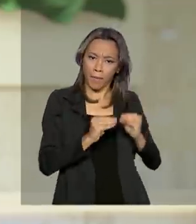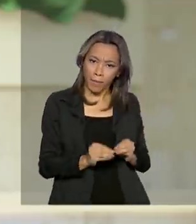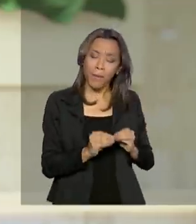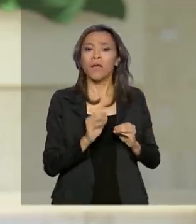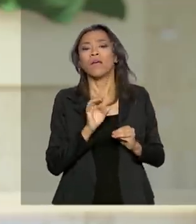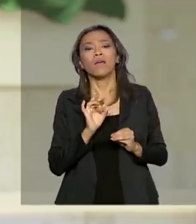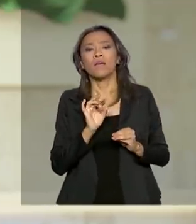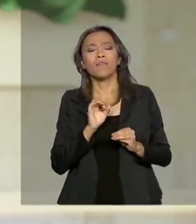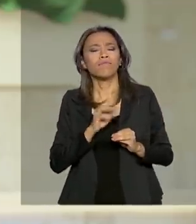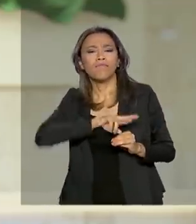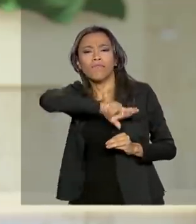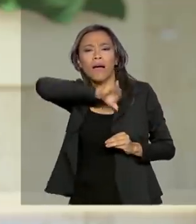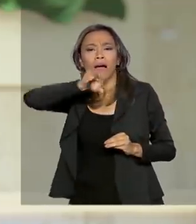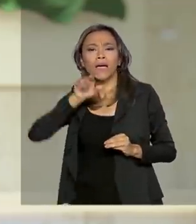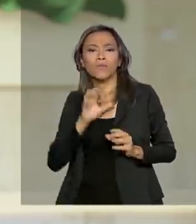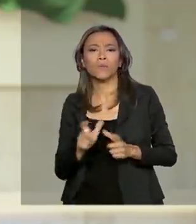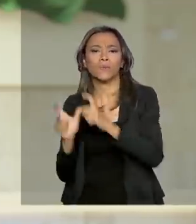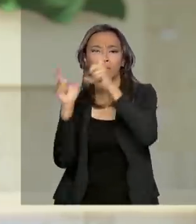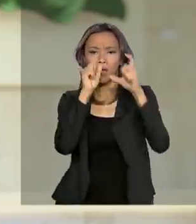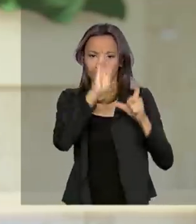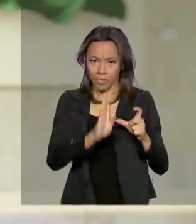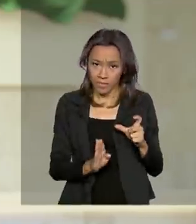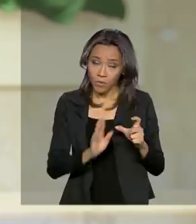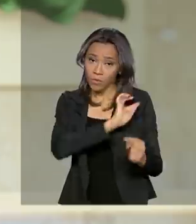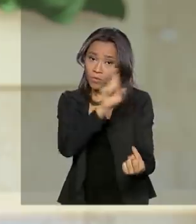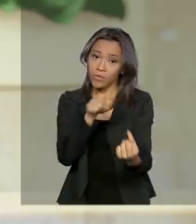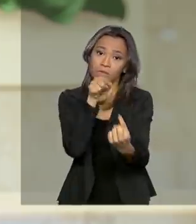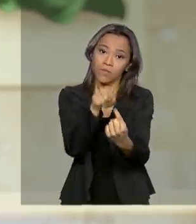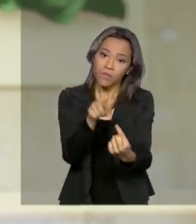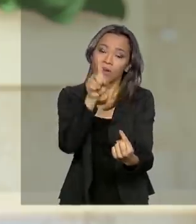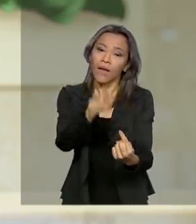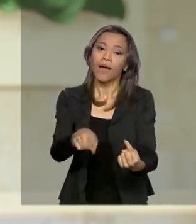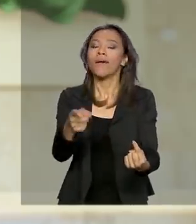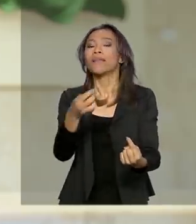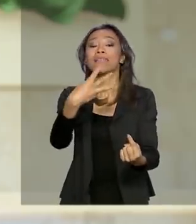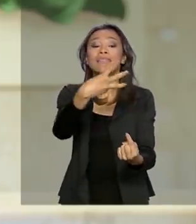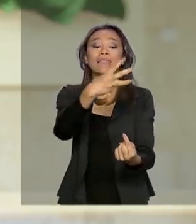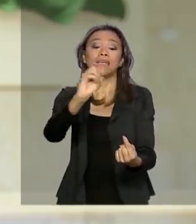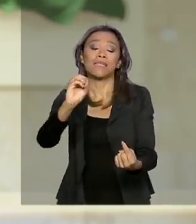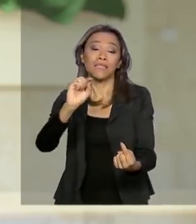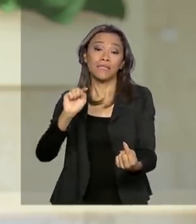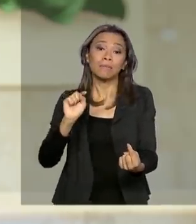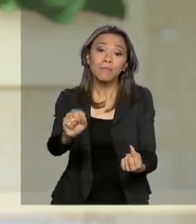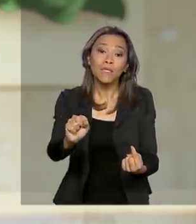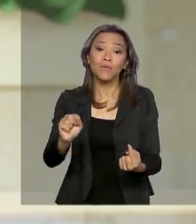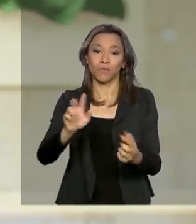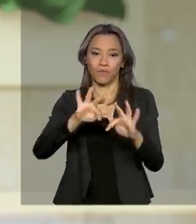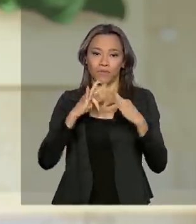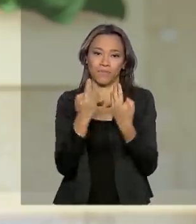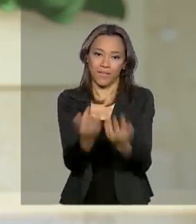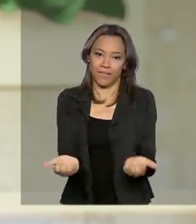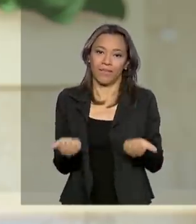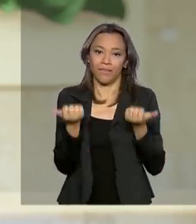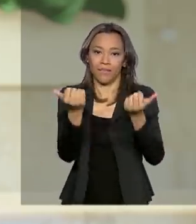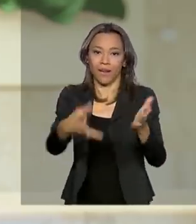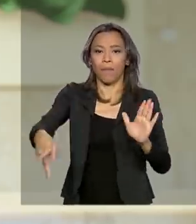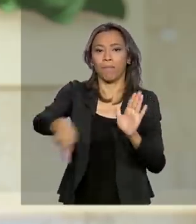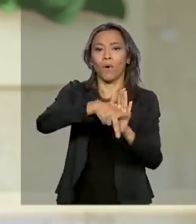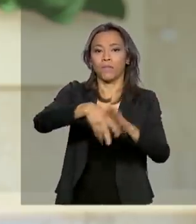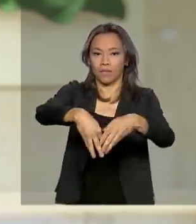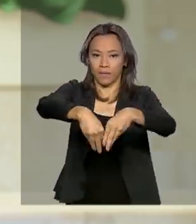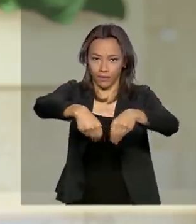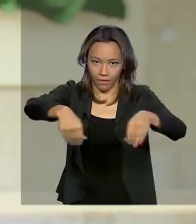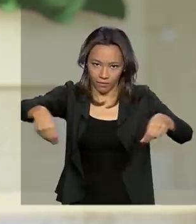partes do país. A expectativa é beneficiar cerca de 300 mil famílias em todo o Brasil. Elas